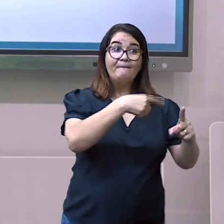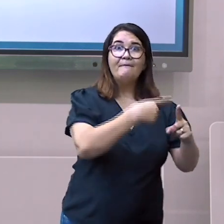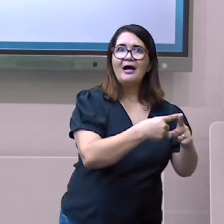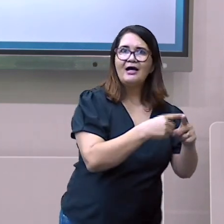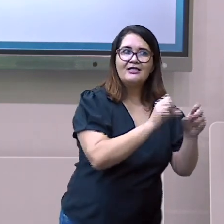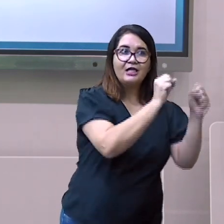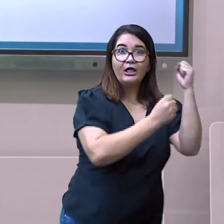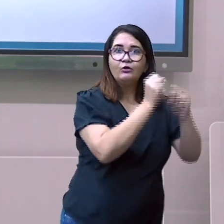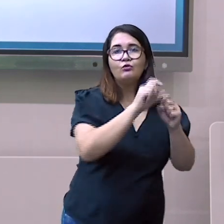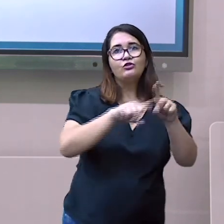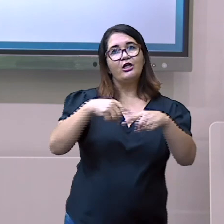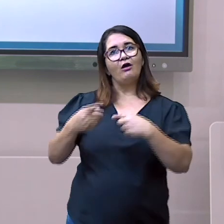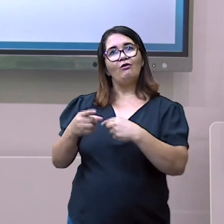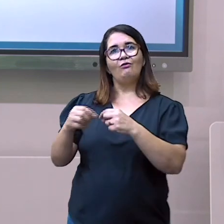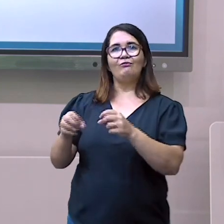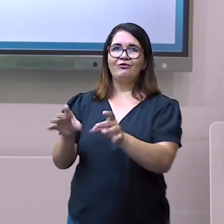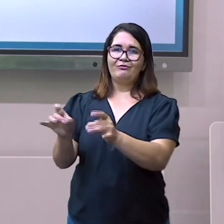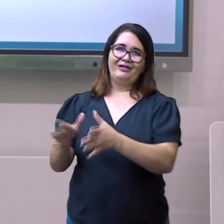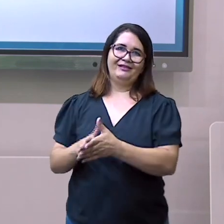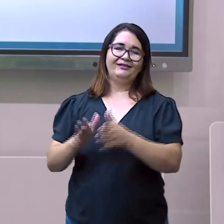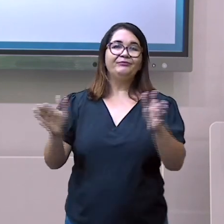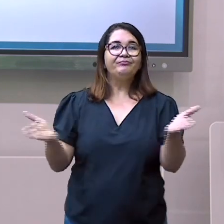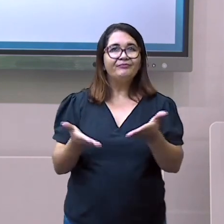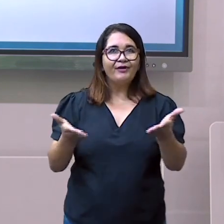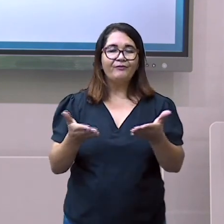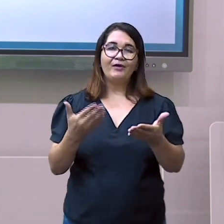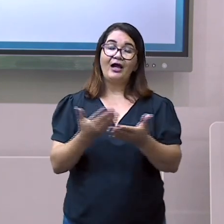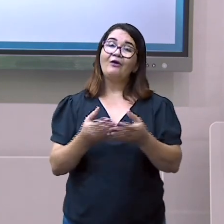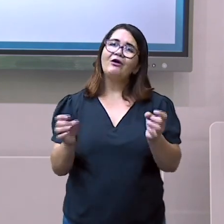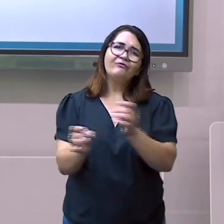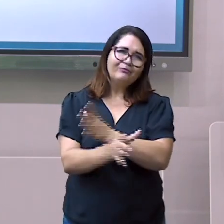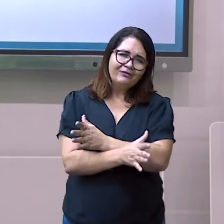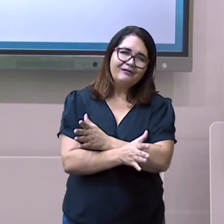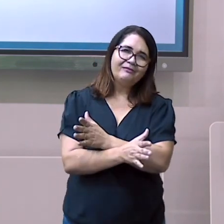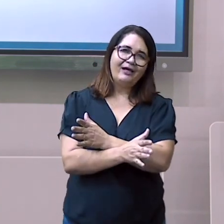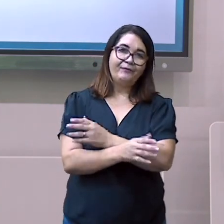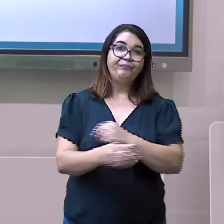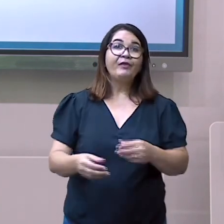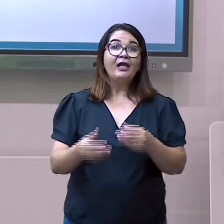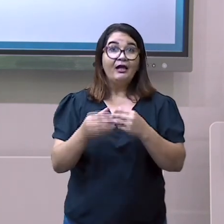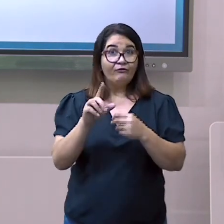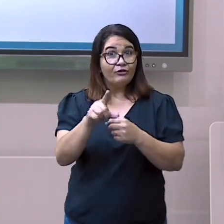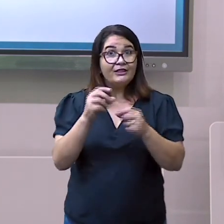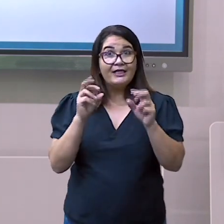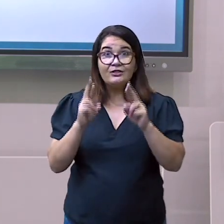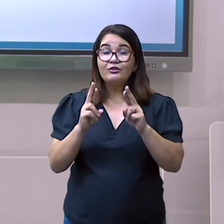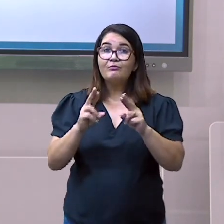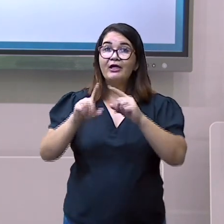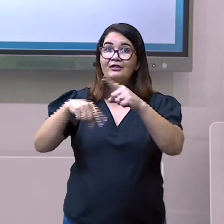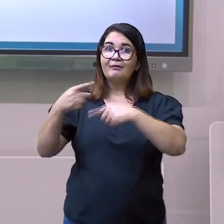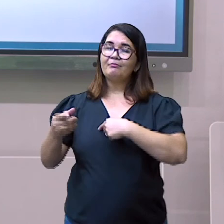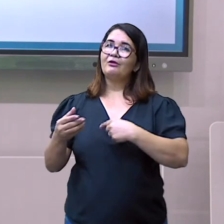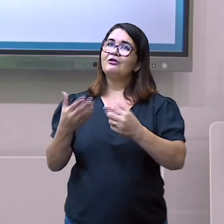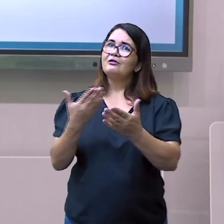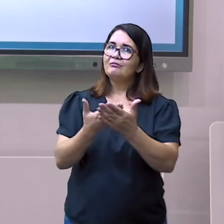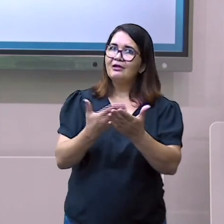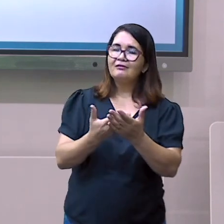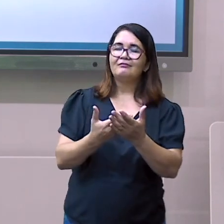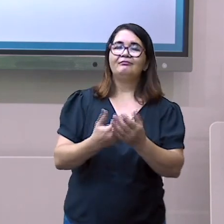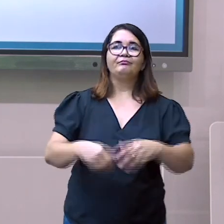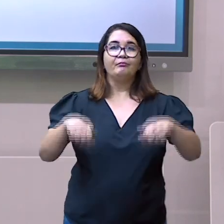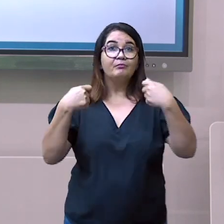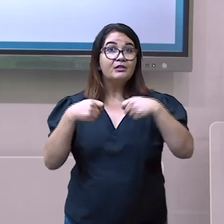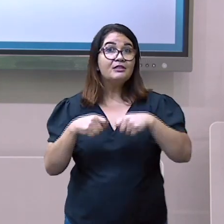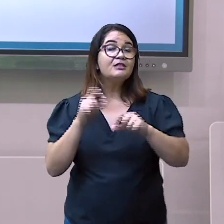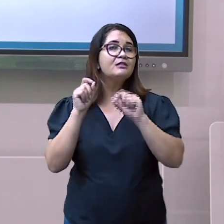E por hoje é só. Vamos ficando por aqui e eu aguardo vocês na próxima aula. E para acessar